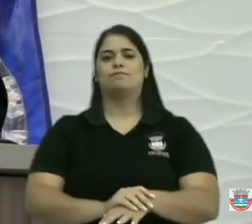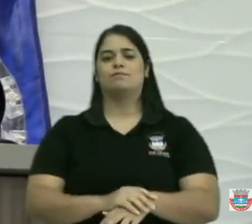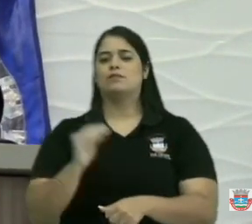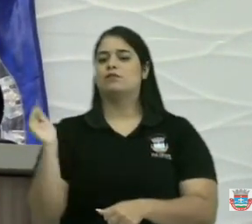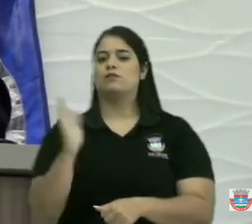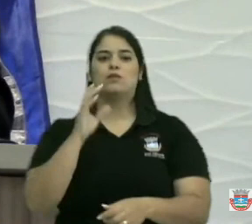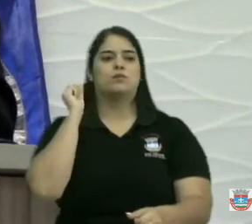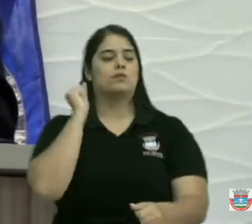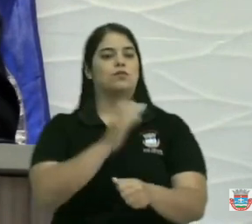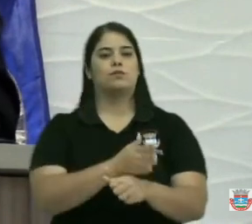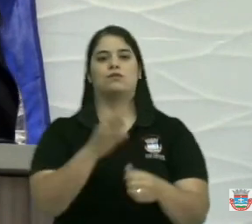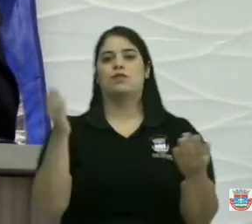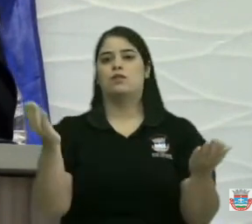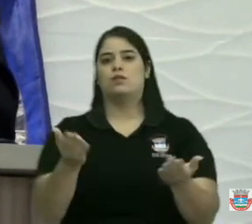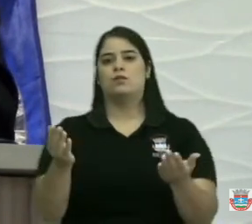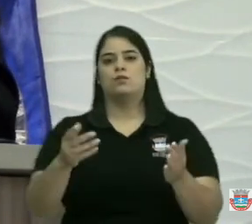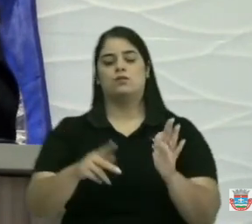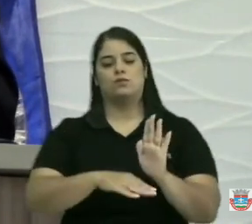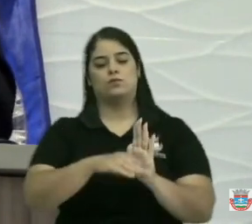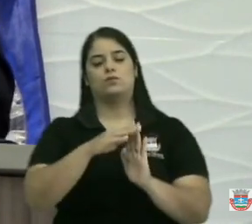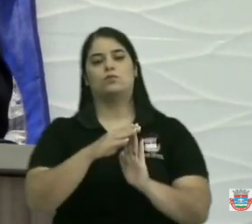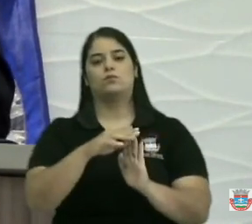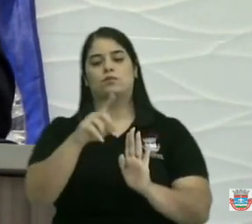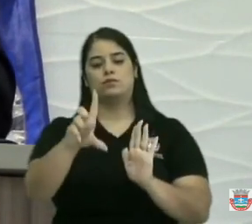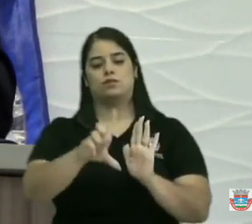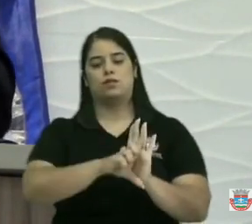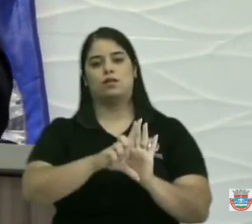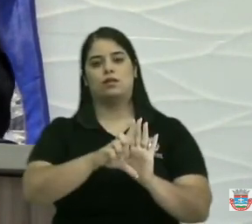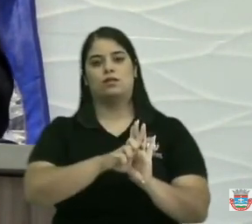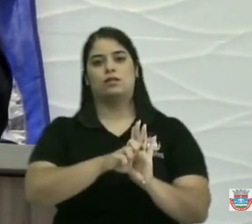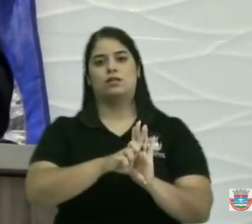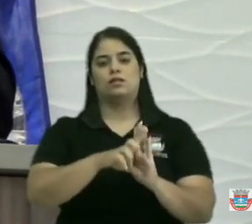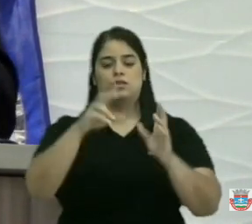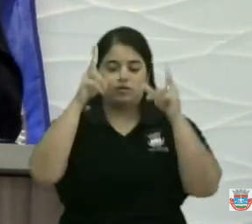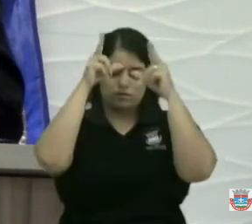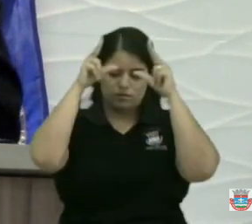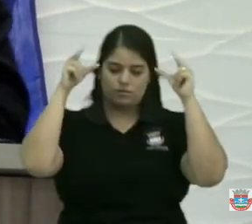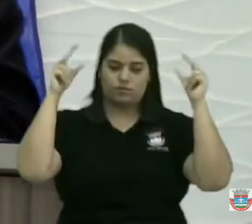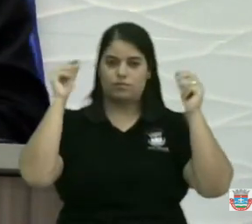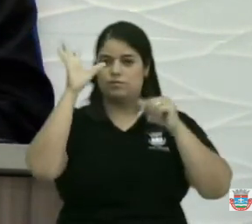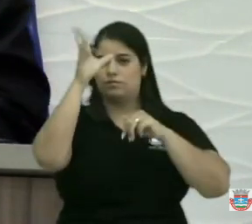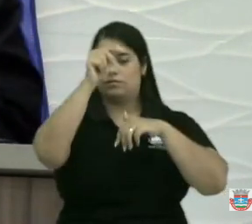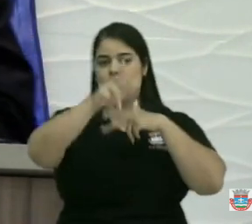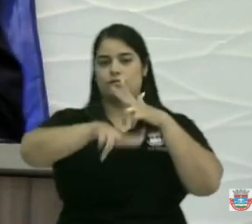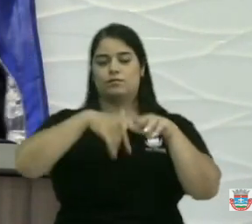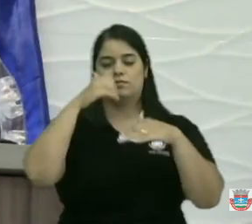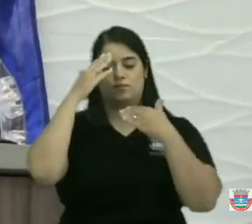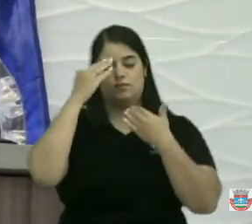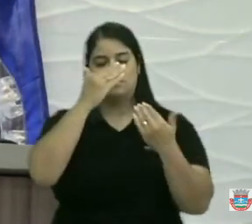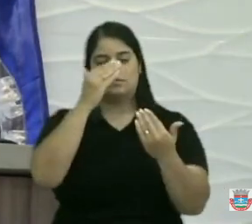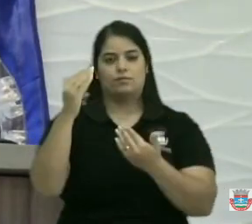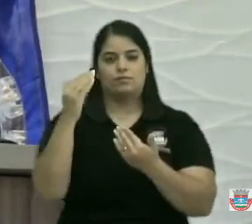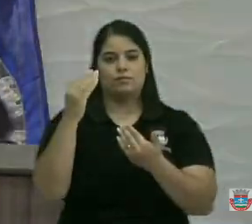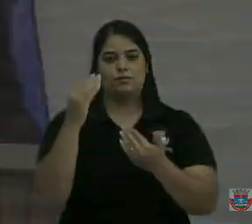aprovar ainda hoje a lei do piso dos enfermeiros de São Beto do Una muito obrigado